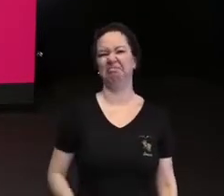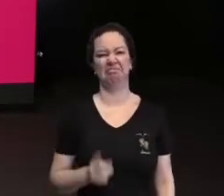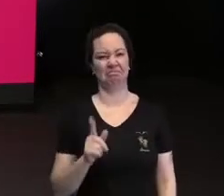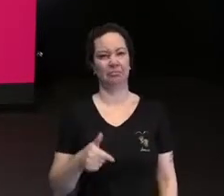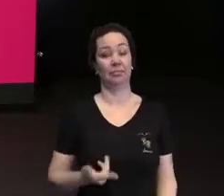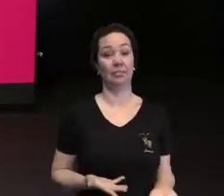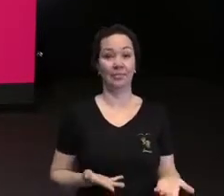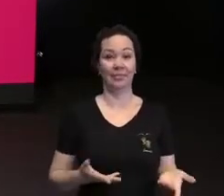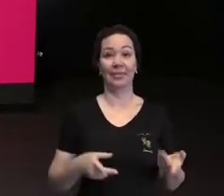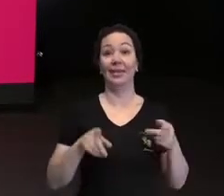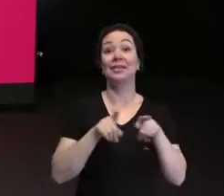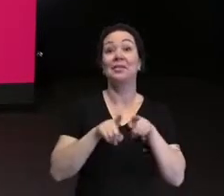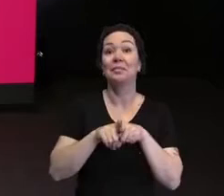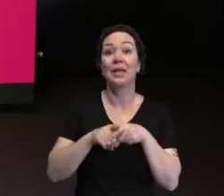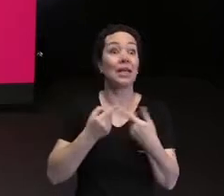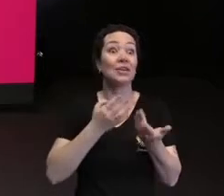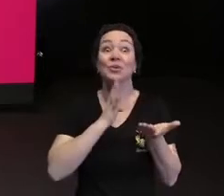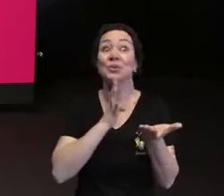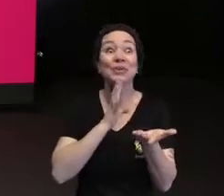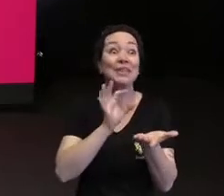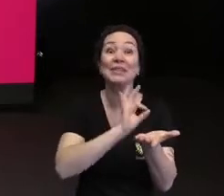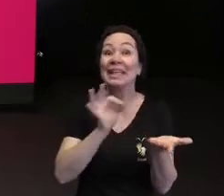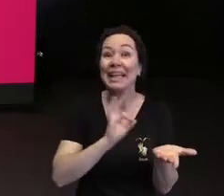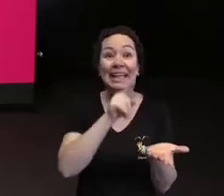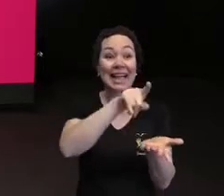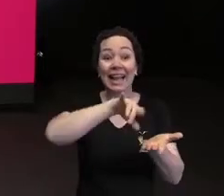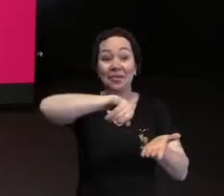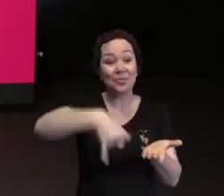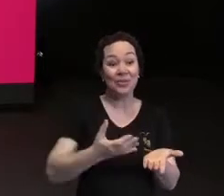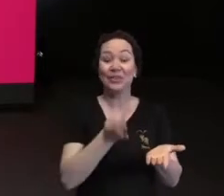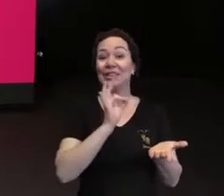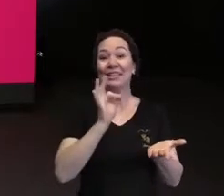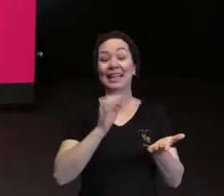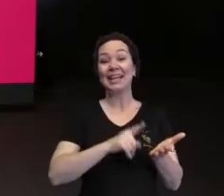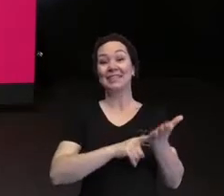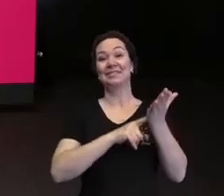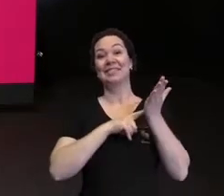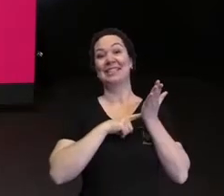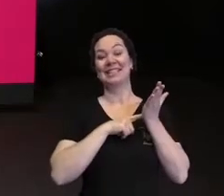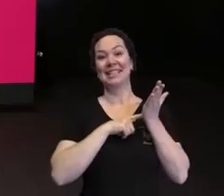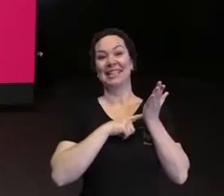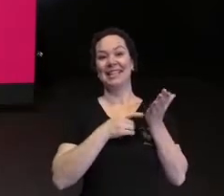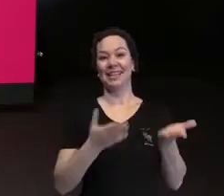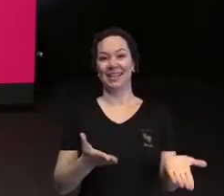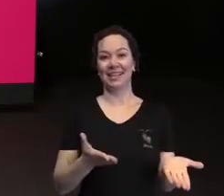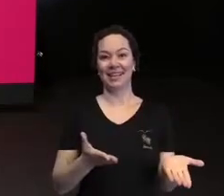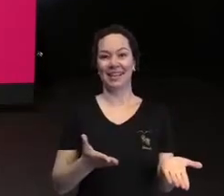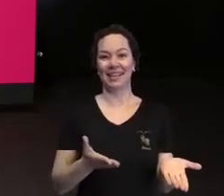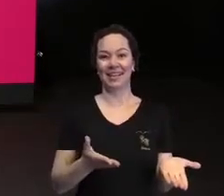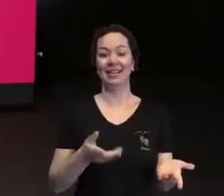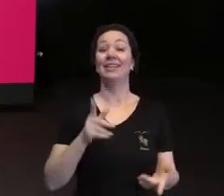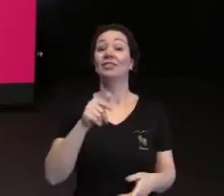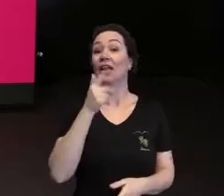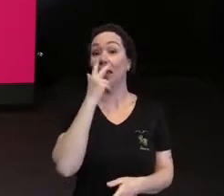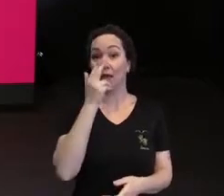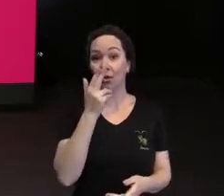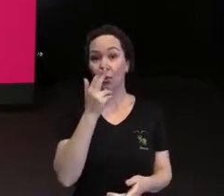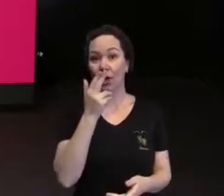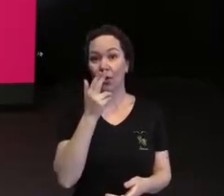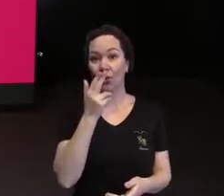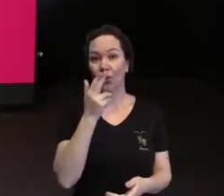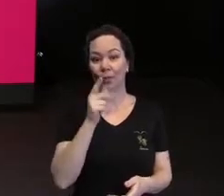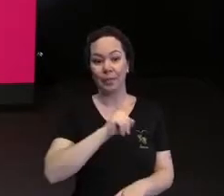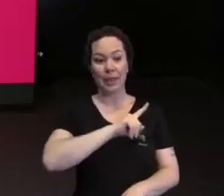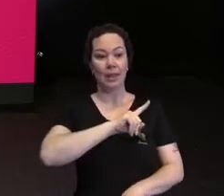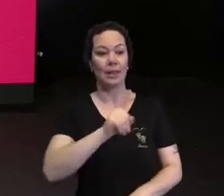Também sem referência alguma. A pessoa nem teve oportunidade de se apresentar. E aí é como se fosse o não que eu dei para o